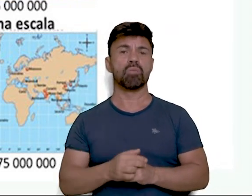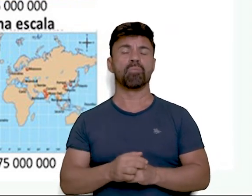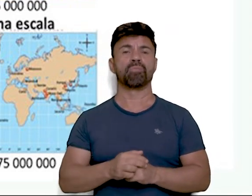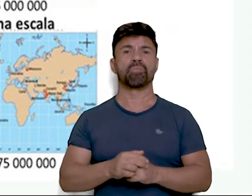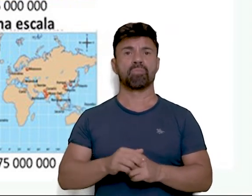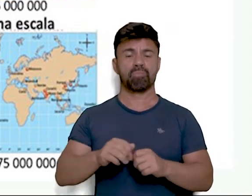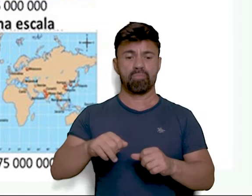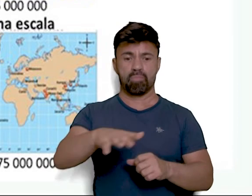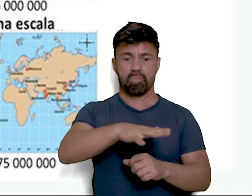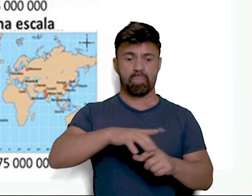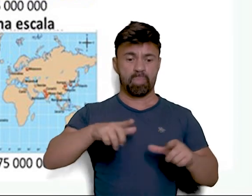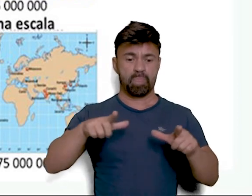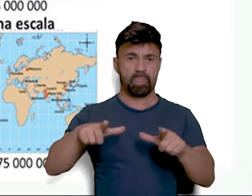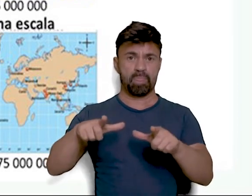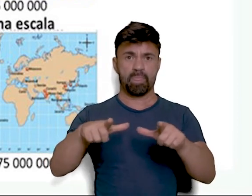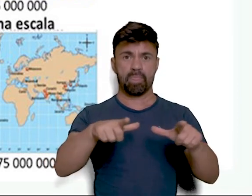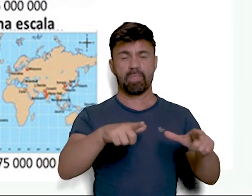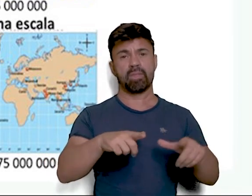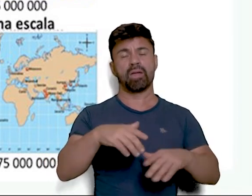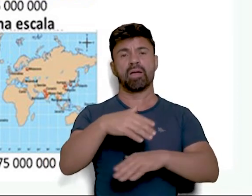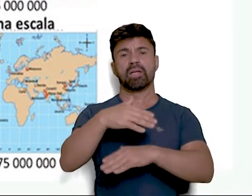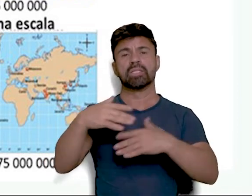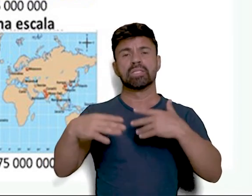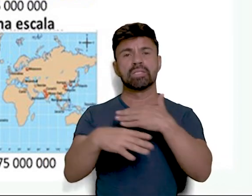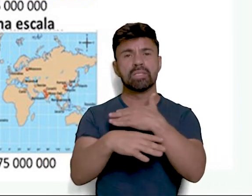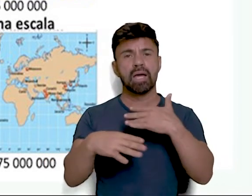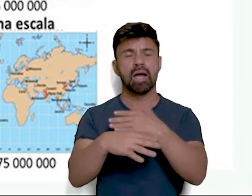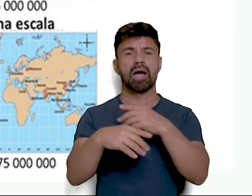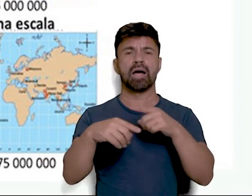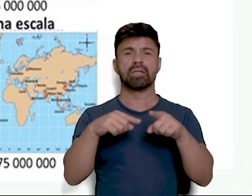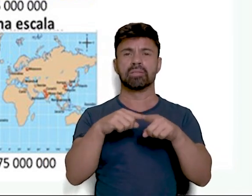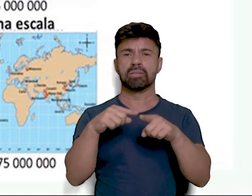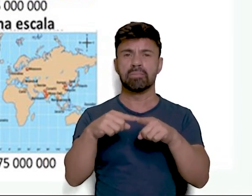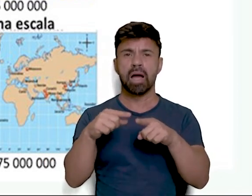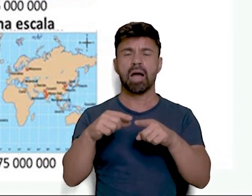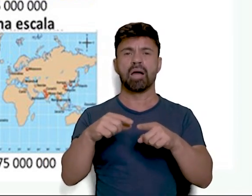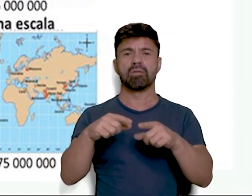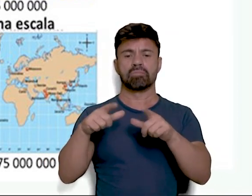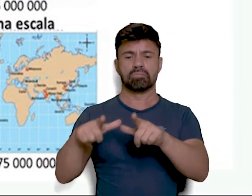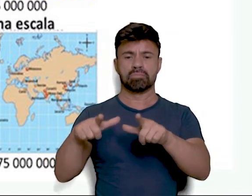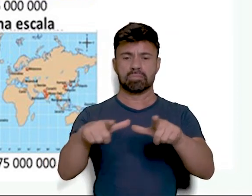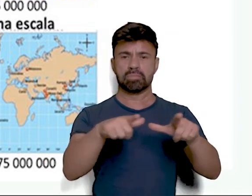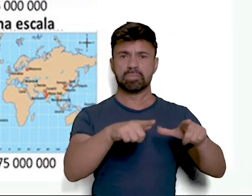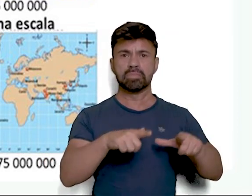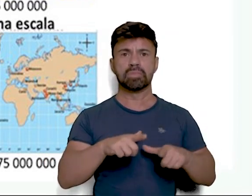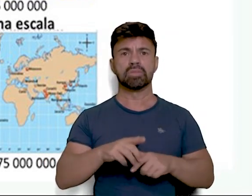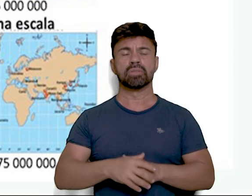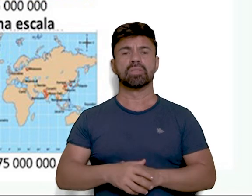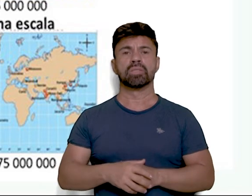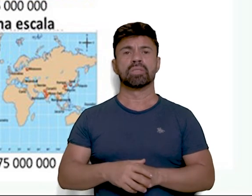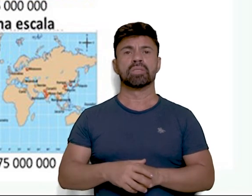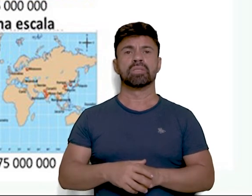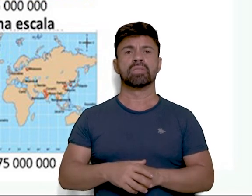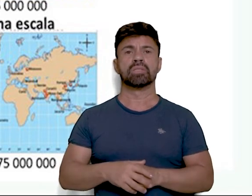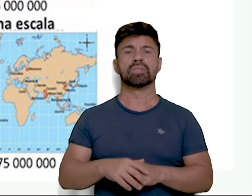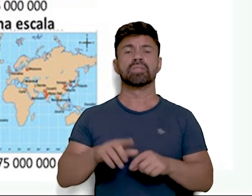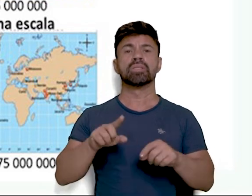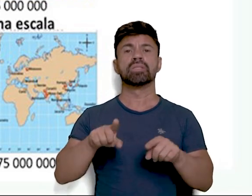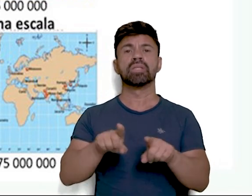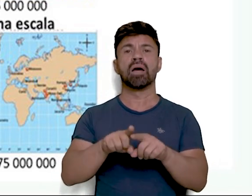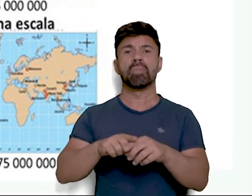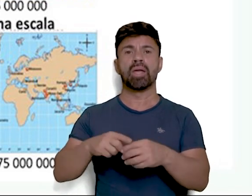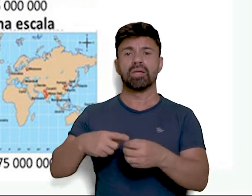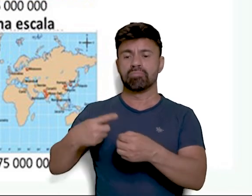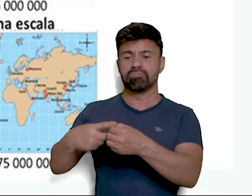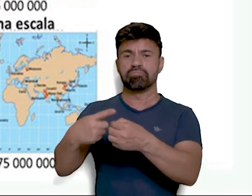Plantas cadastrais que correspondem às cidades, bairros ou loteamentos. E cartas dos municípios.